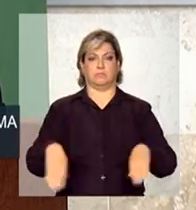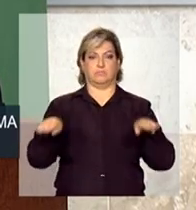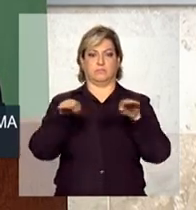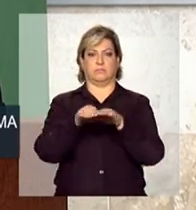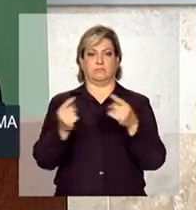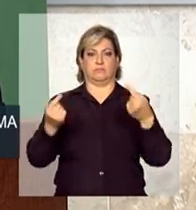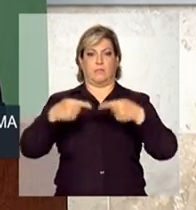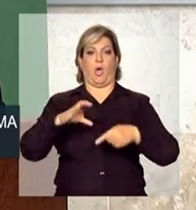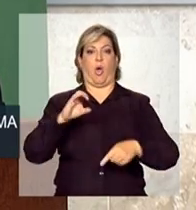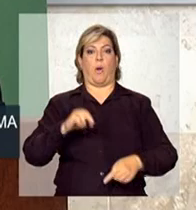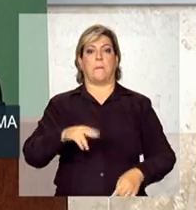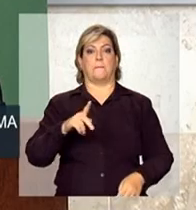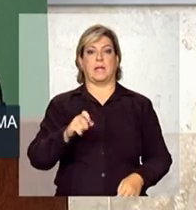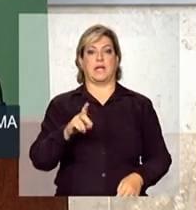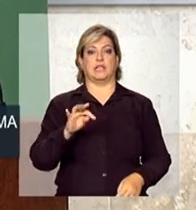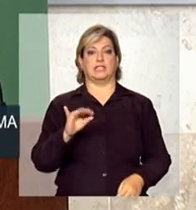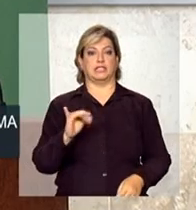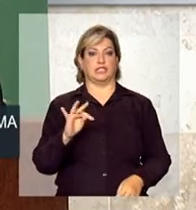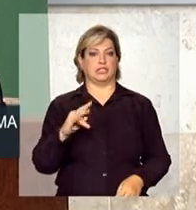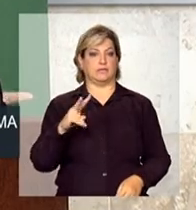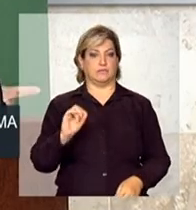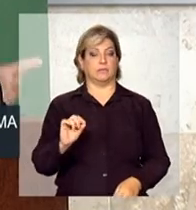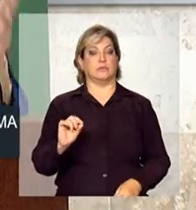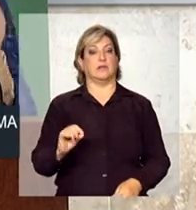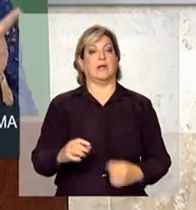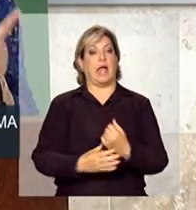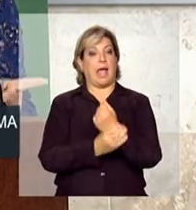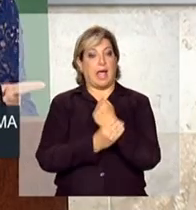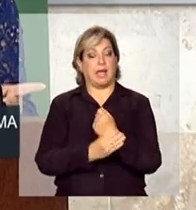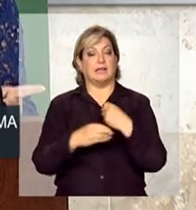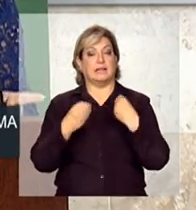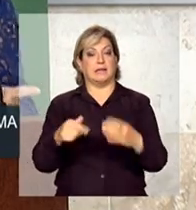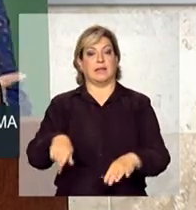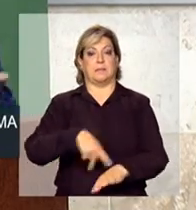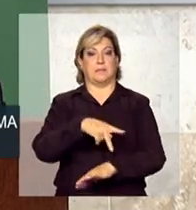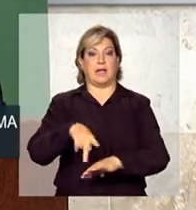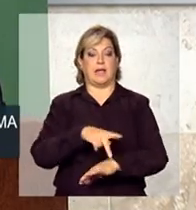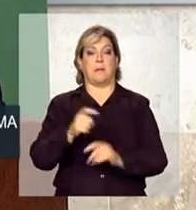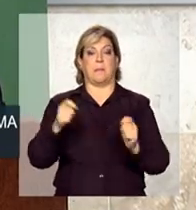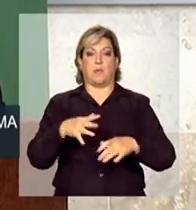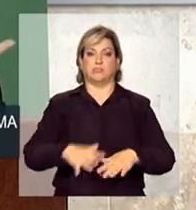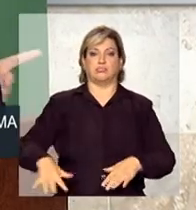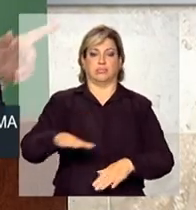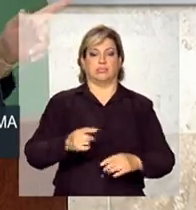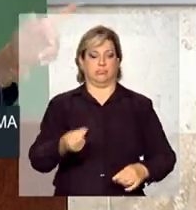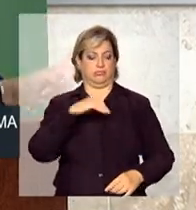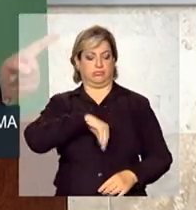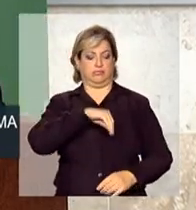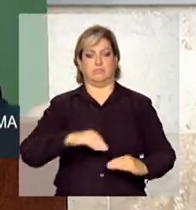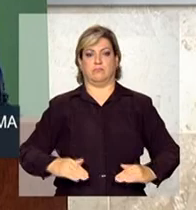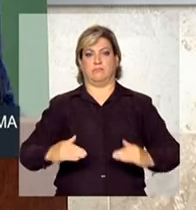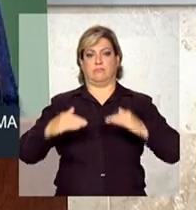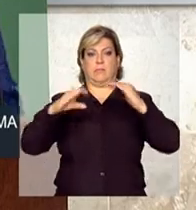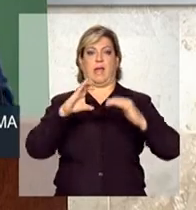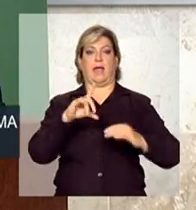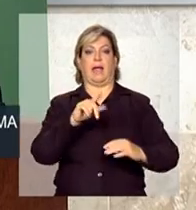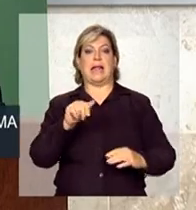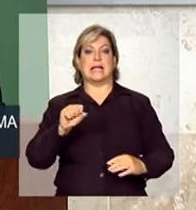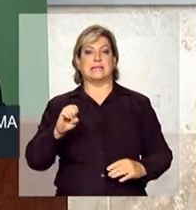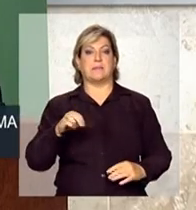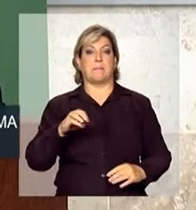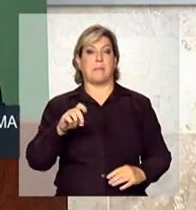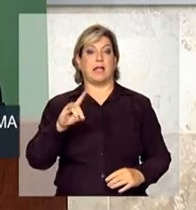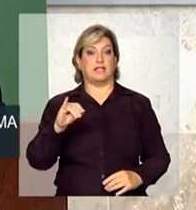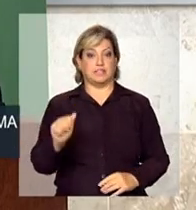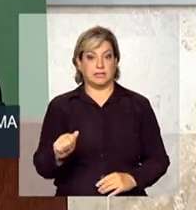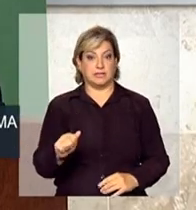garantir que esse país seja uma nação desenvolvida de classe média. Por isso que, ao mesmo tempo que a gente faz tudo isso, nós temos